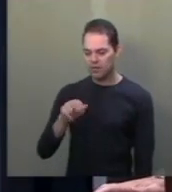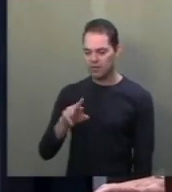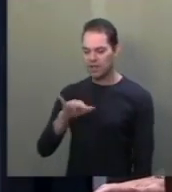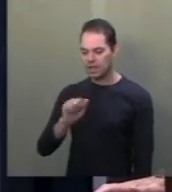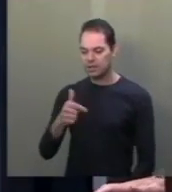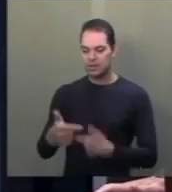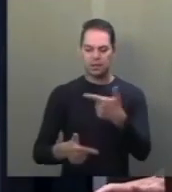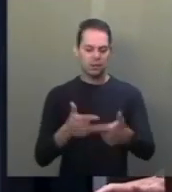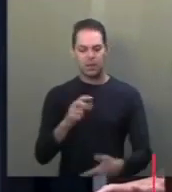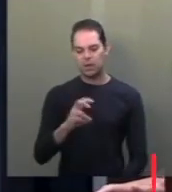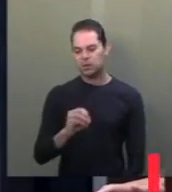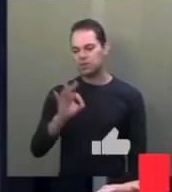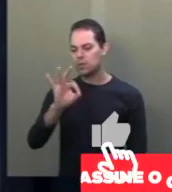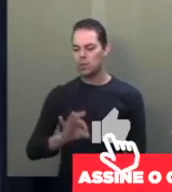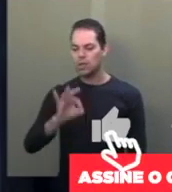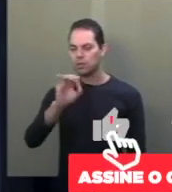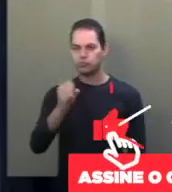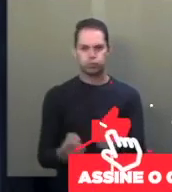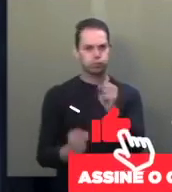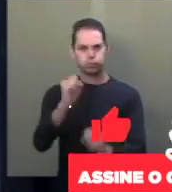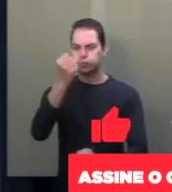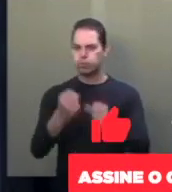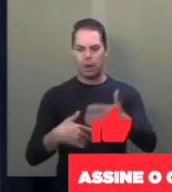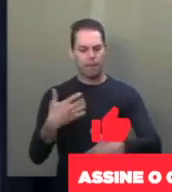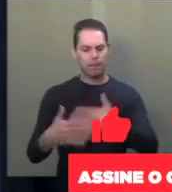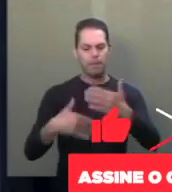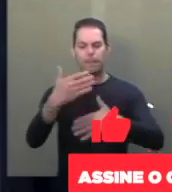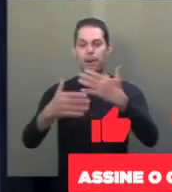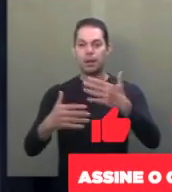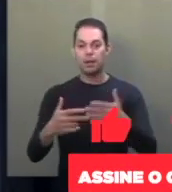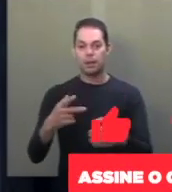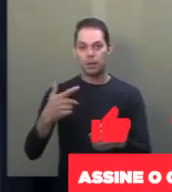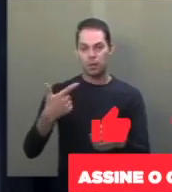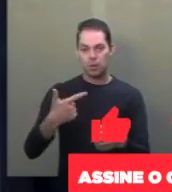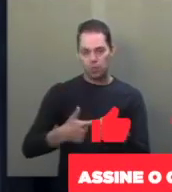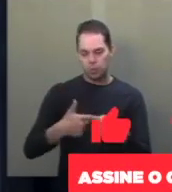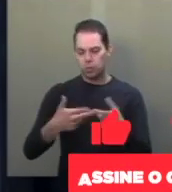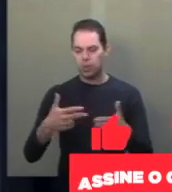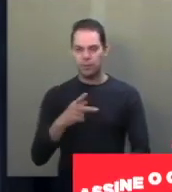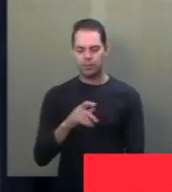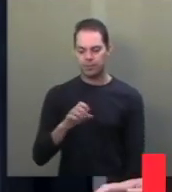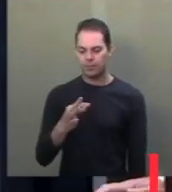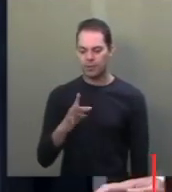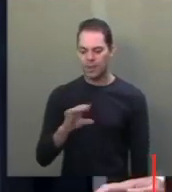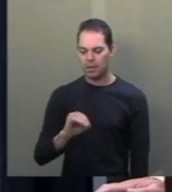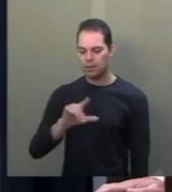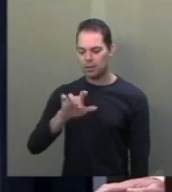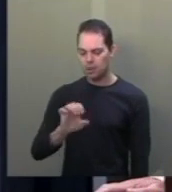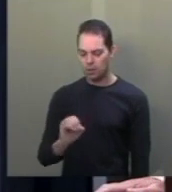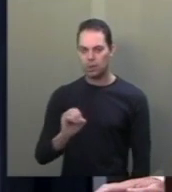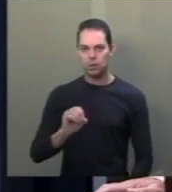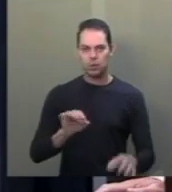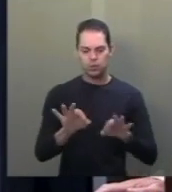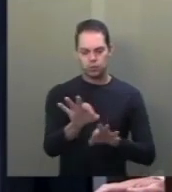sua capacidade operacional. O petróleo, aqui explorado, com o